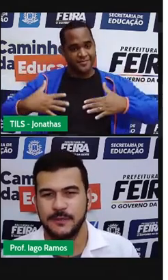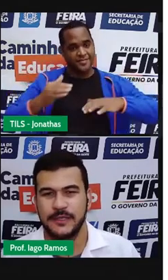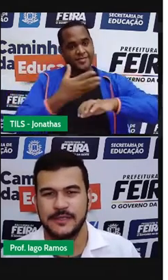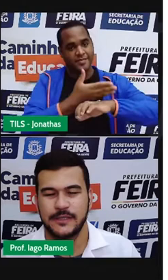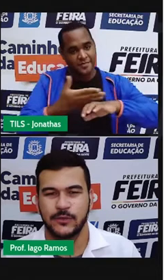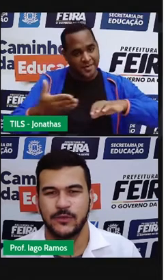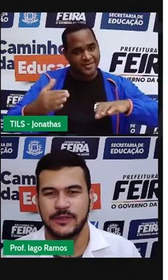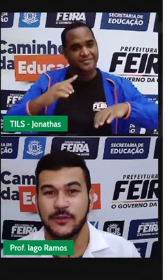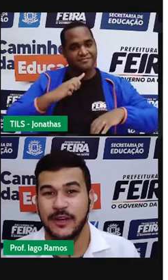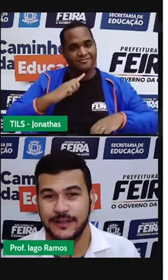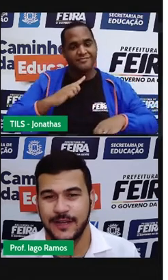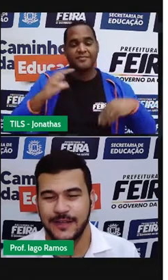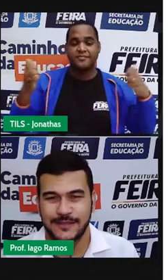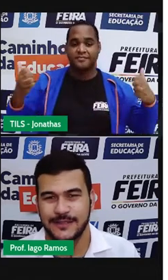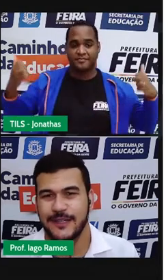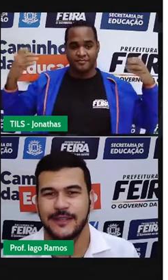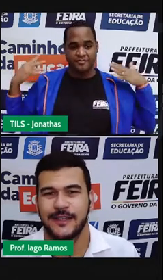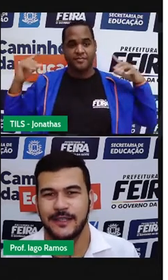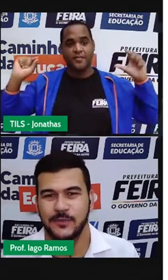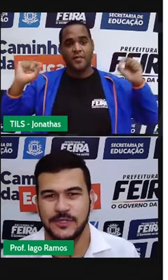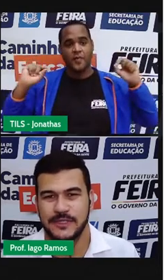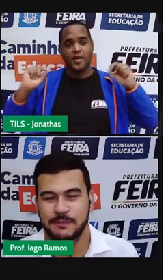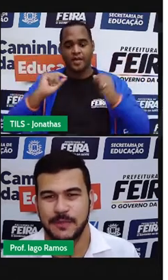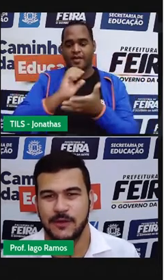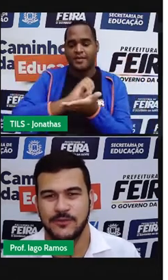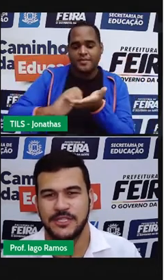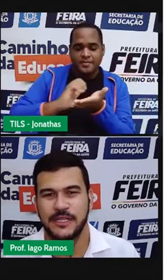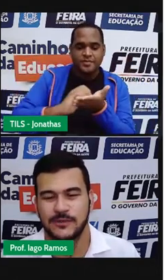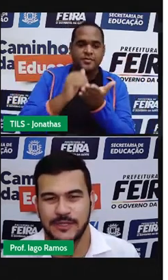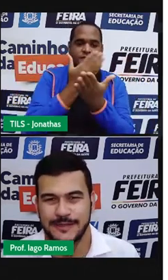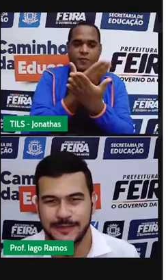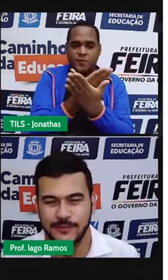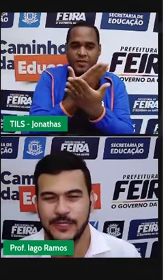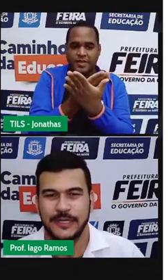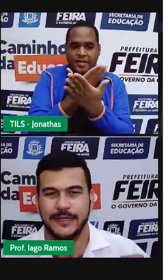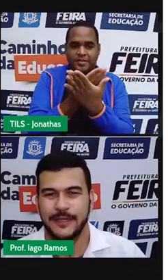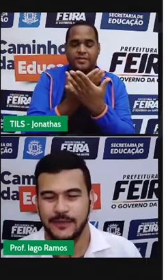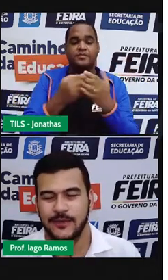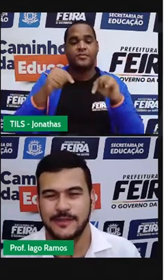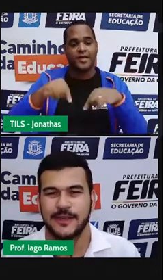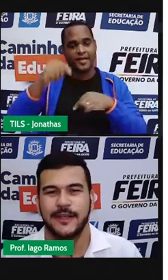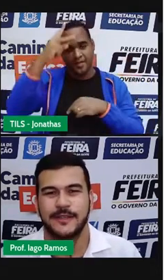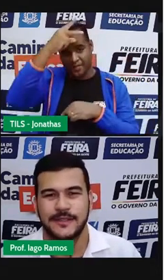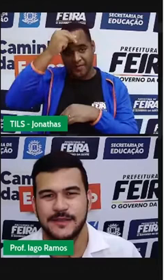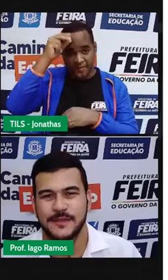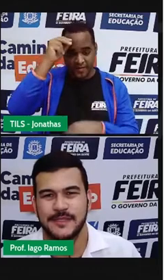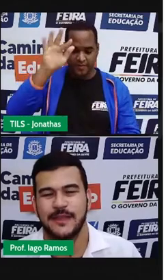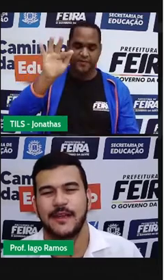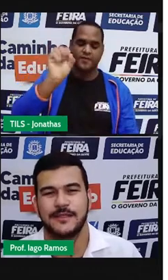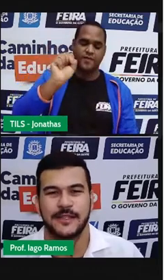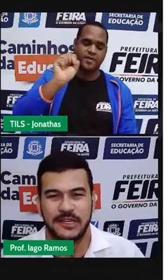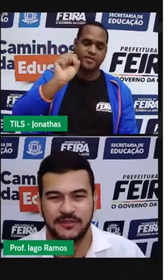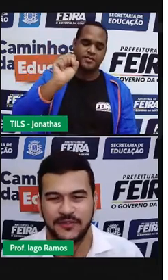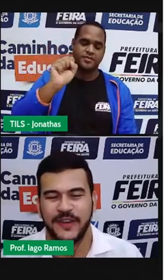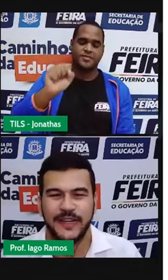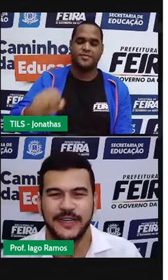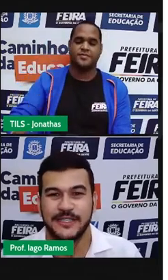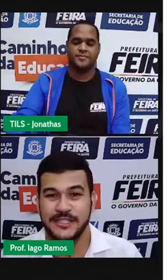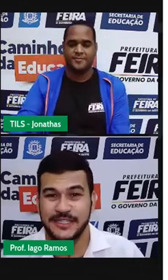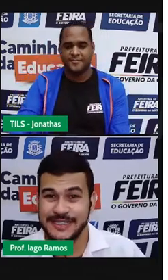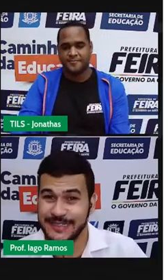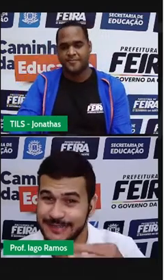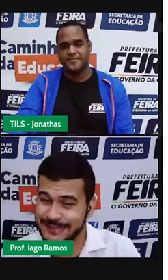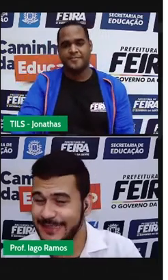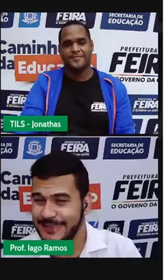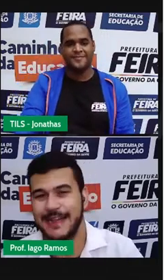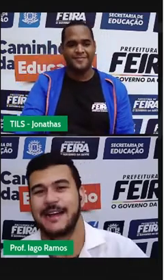atrás de mim se encontra o cartaz da Secretaria Municipal de Educação da nossa queridíssima cidade, Feira